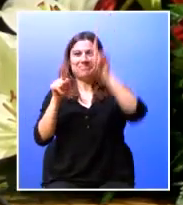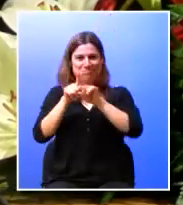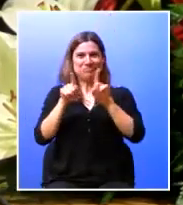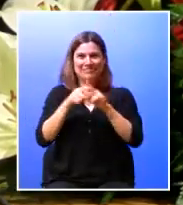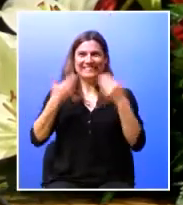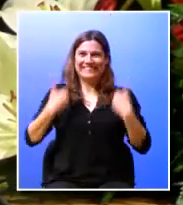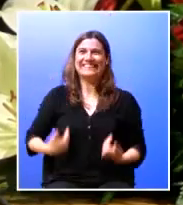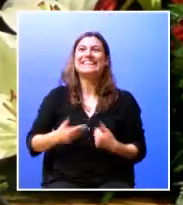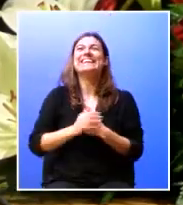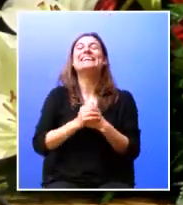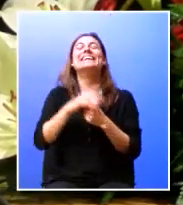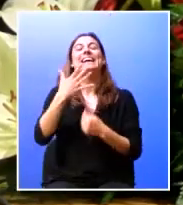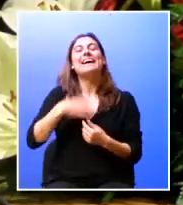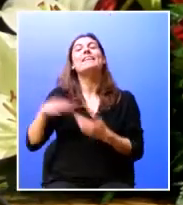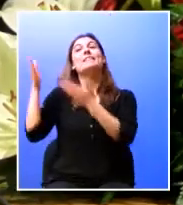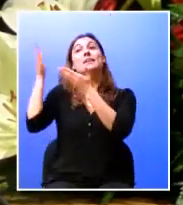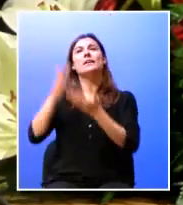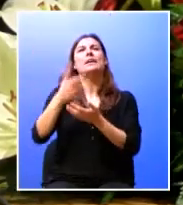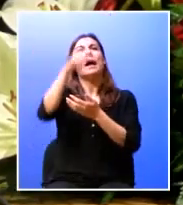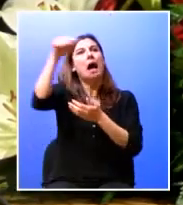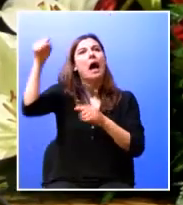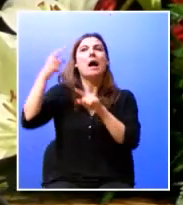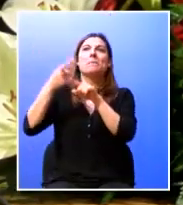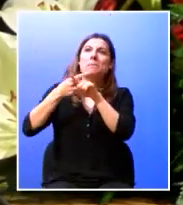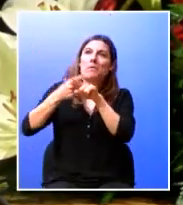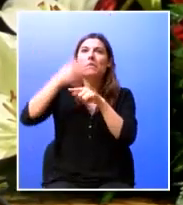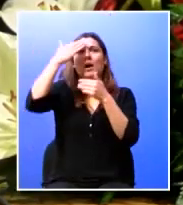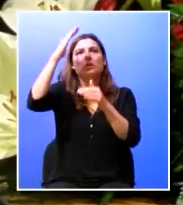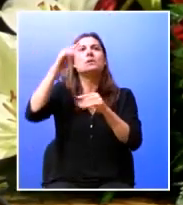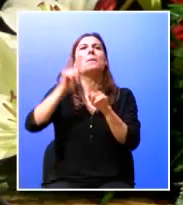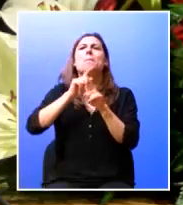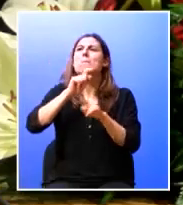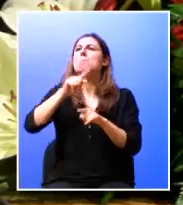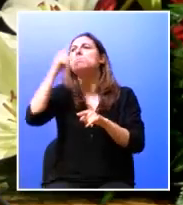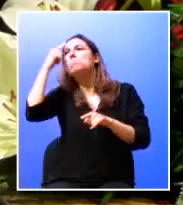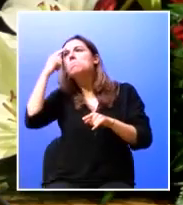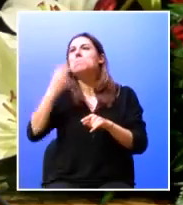e portanto gostaria de convidar todos que tenham interesse não se preocupem do ponto de vista